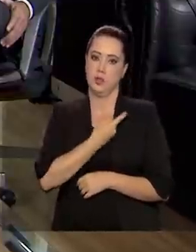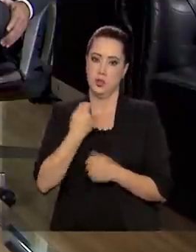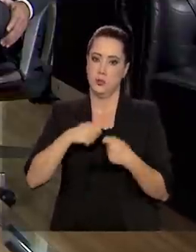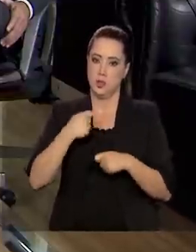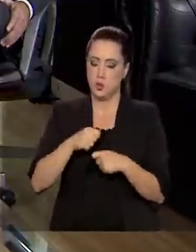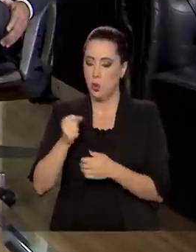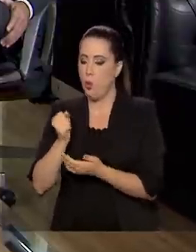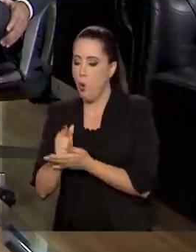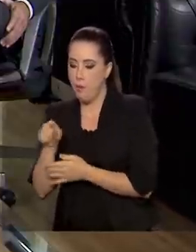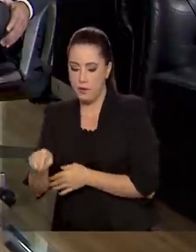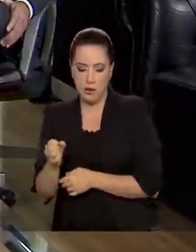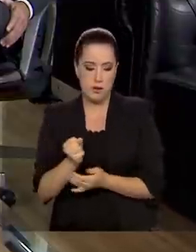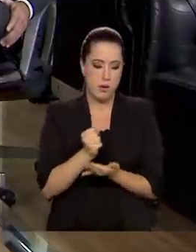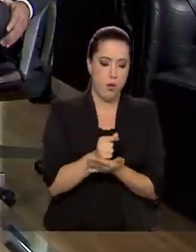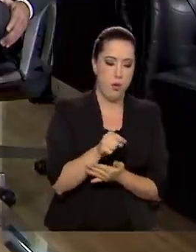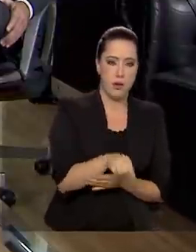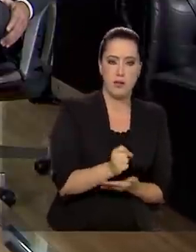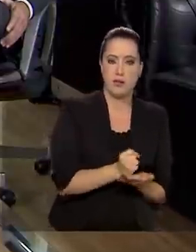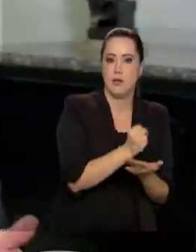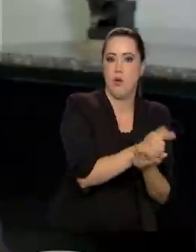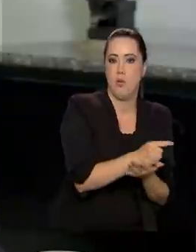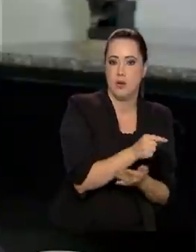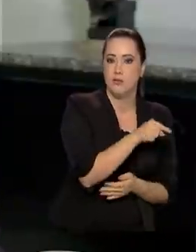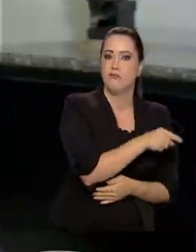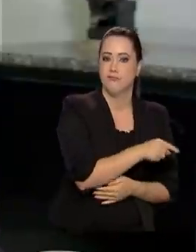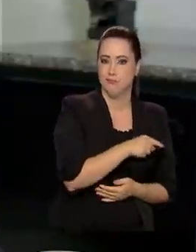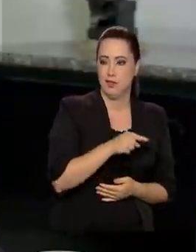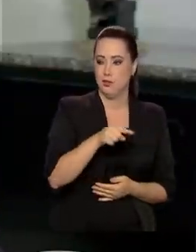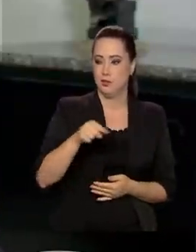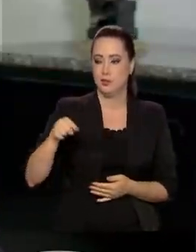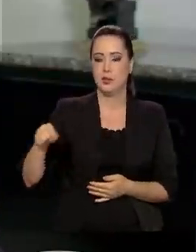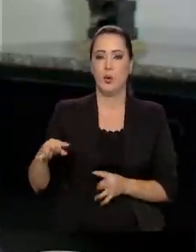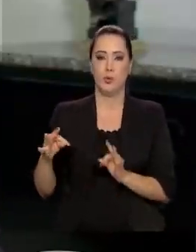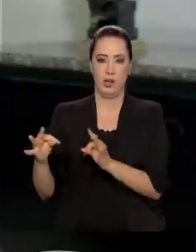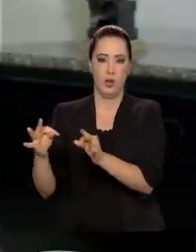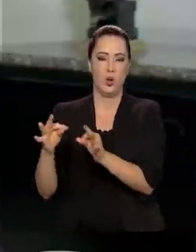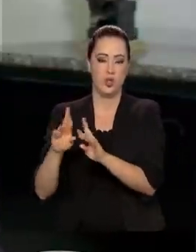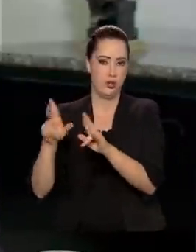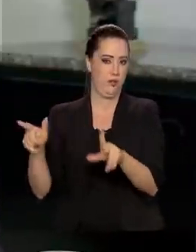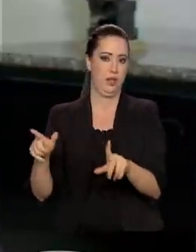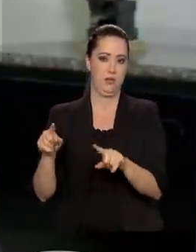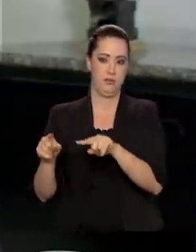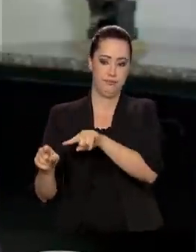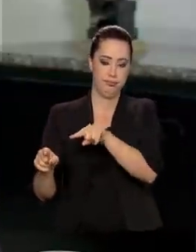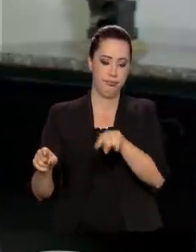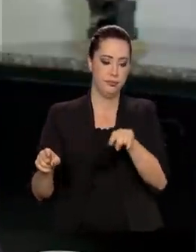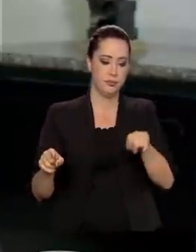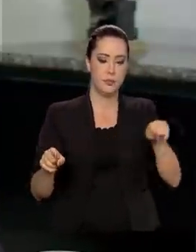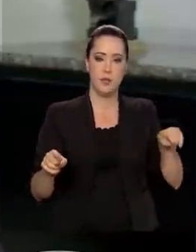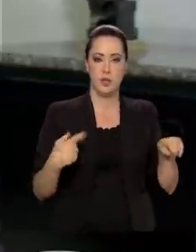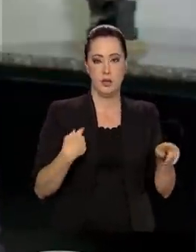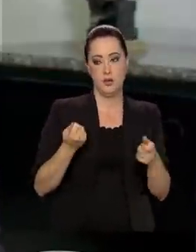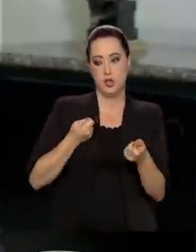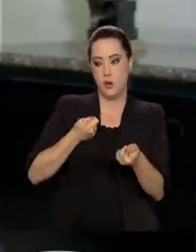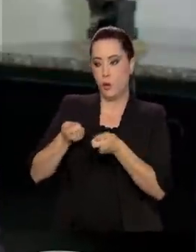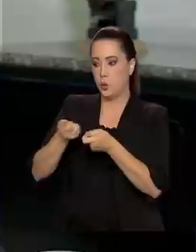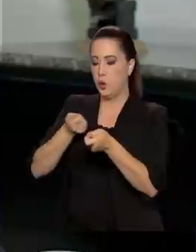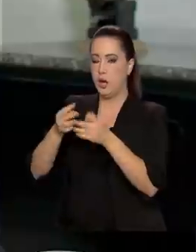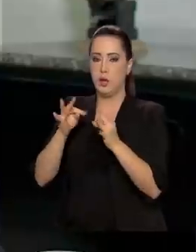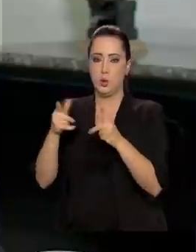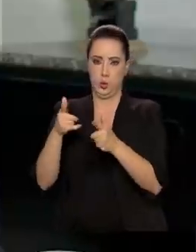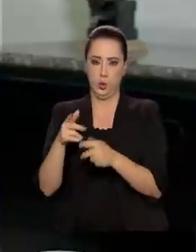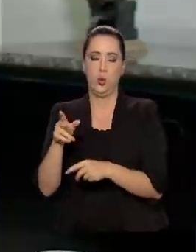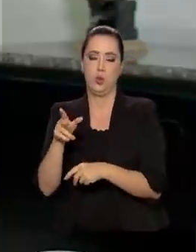Então, tem tecnologias diferentes em laboratórios diferentes. Então, nós vamos monitorar todas essas